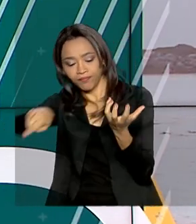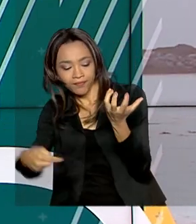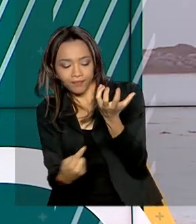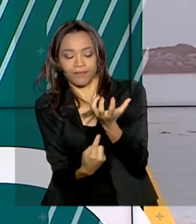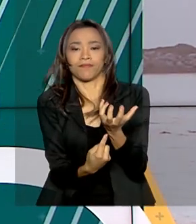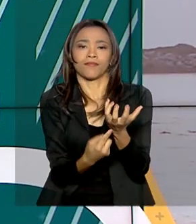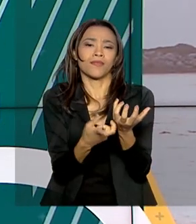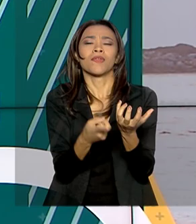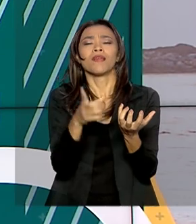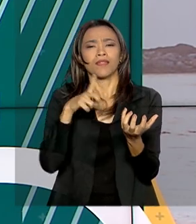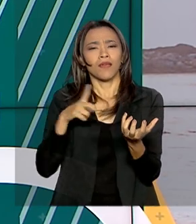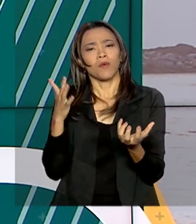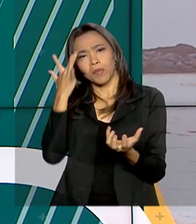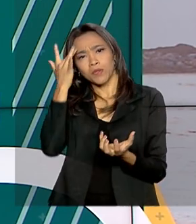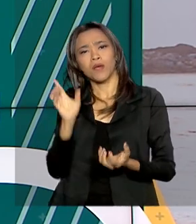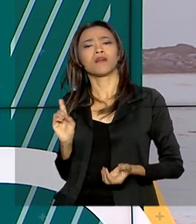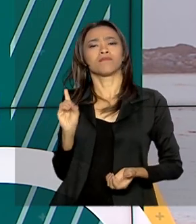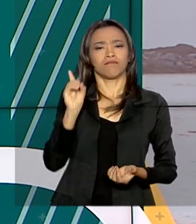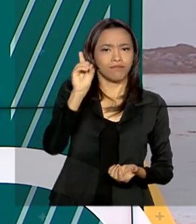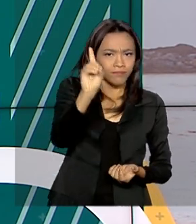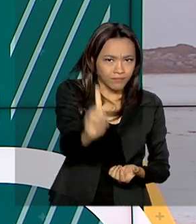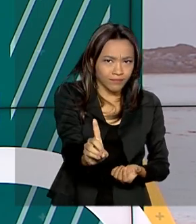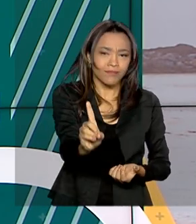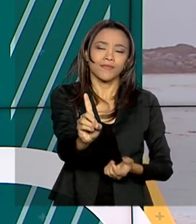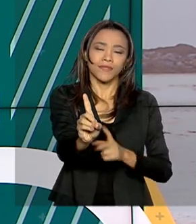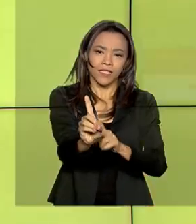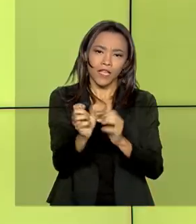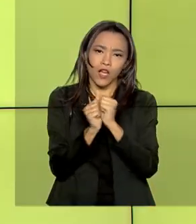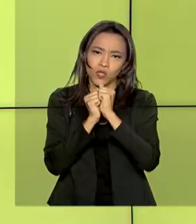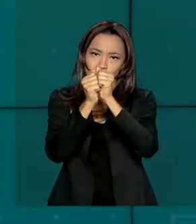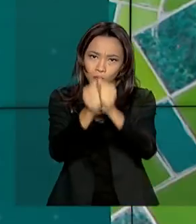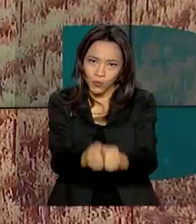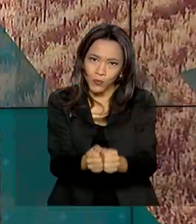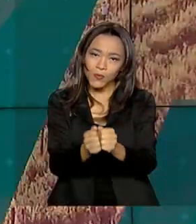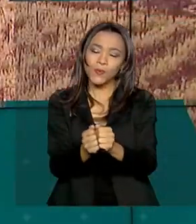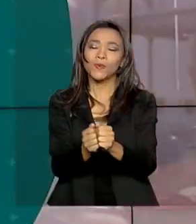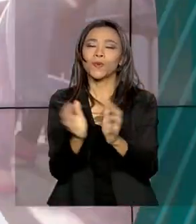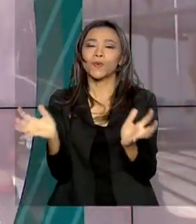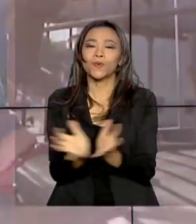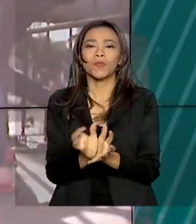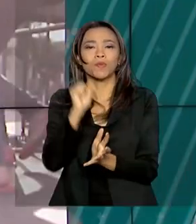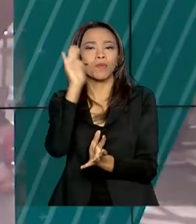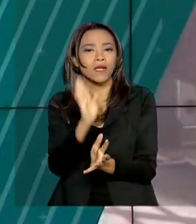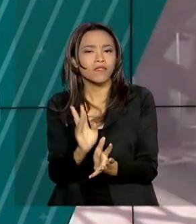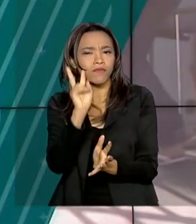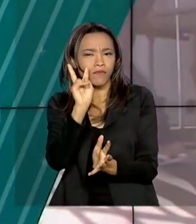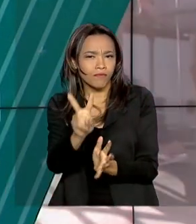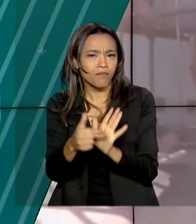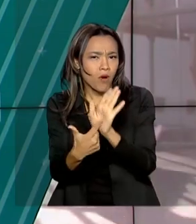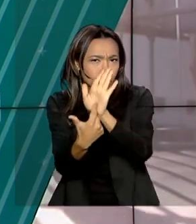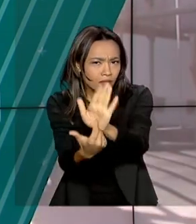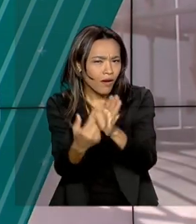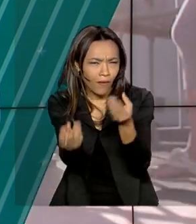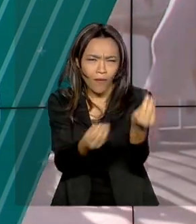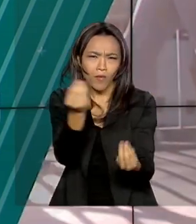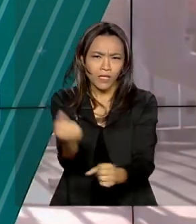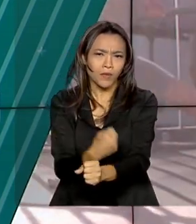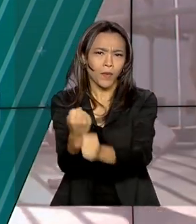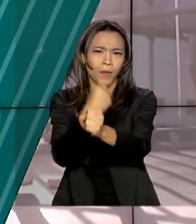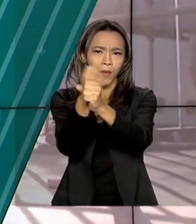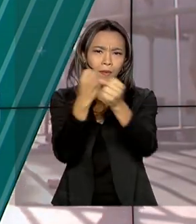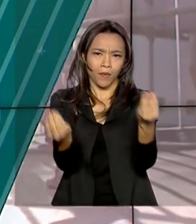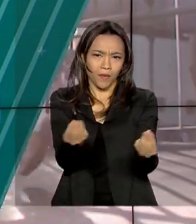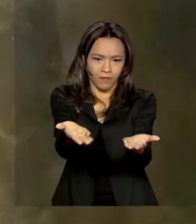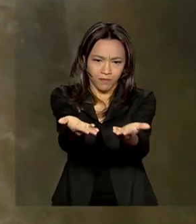Antártica, Maurício de Almeida, que está em viagem junto com a Missão Brasileira, vai mostrar como a estação está sendo reconstruída.